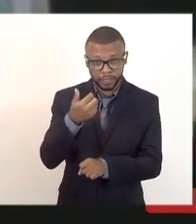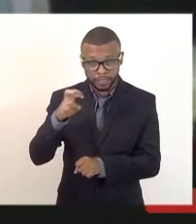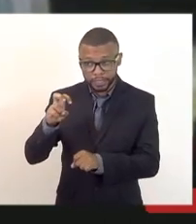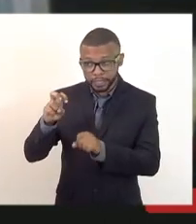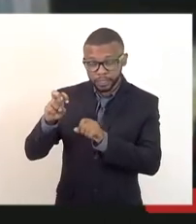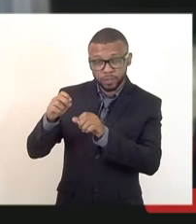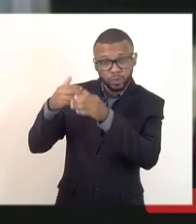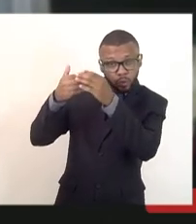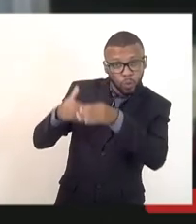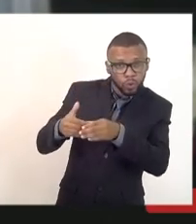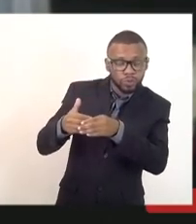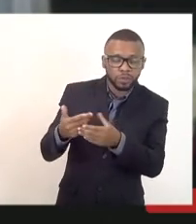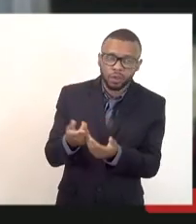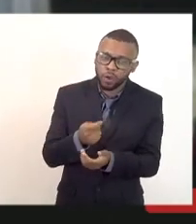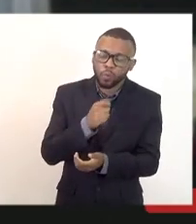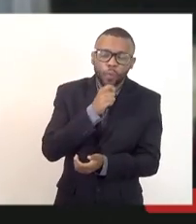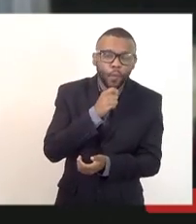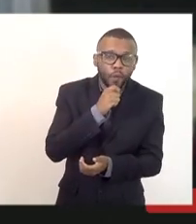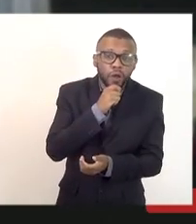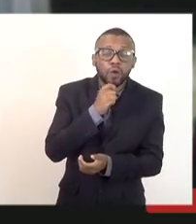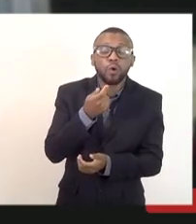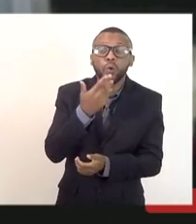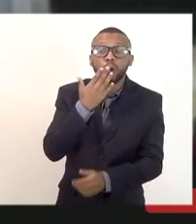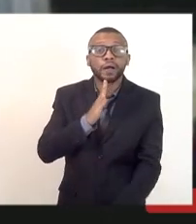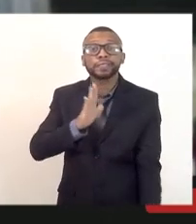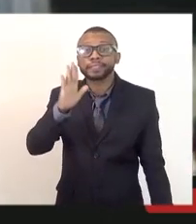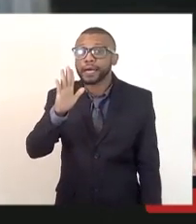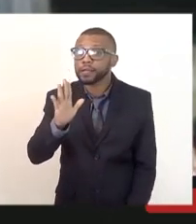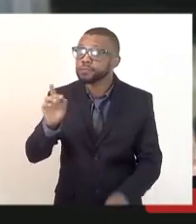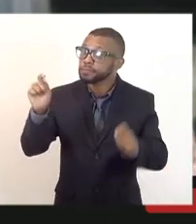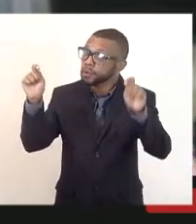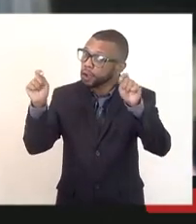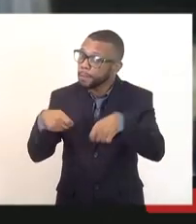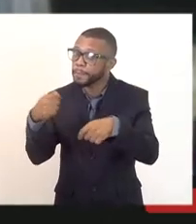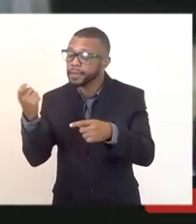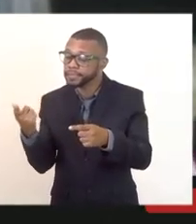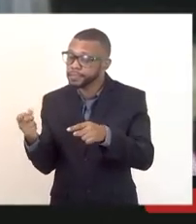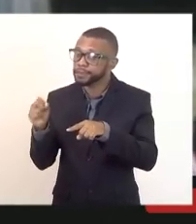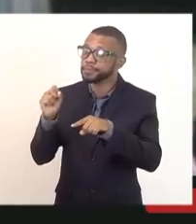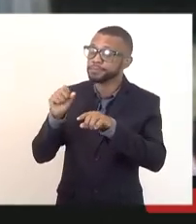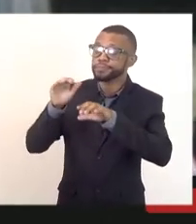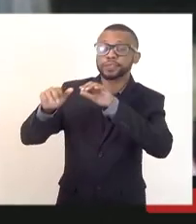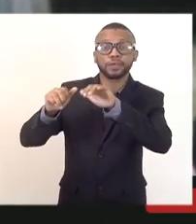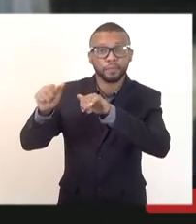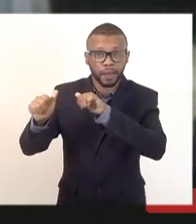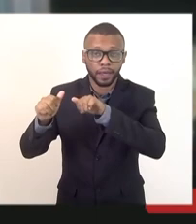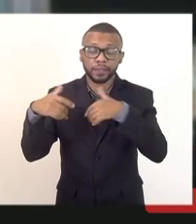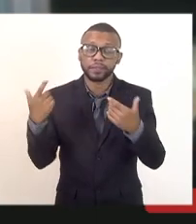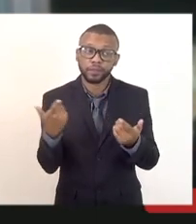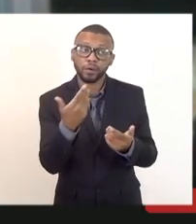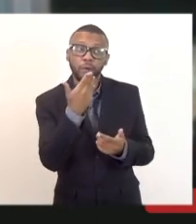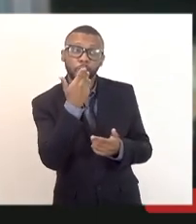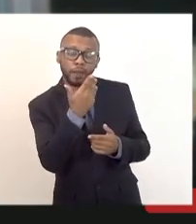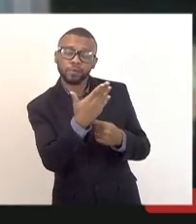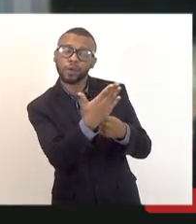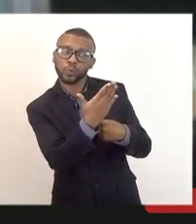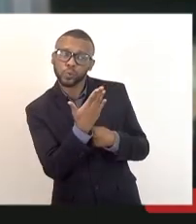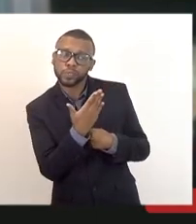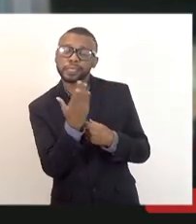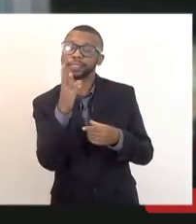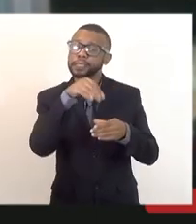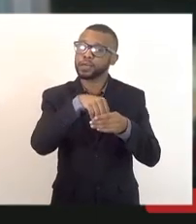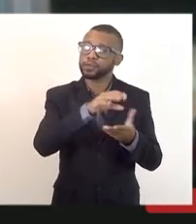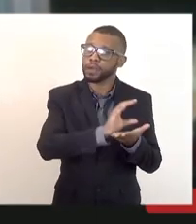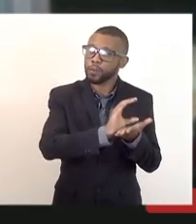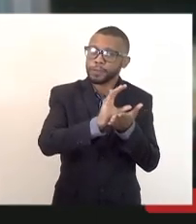candidatos habilitados a serem chamados. E aí, a gente vai estudar, eu até peço ajuda aí da própria Comissão de Servidores Públicos, como é que nós podemos